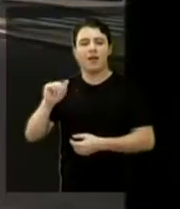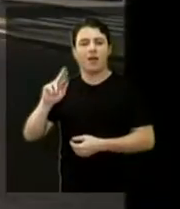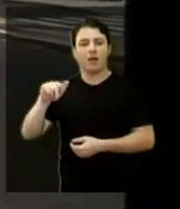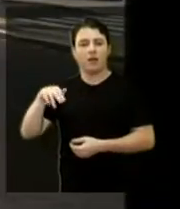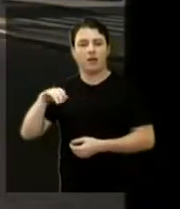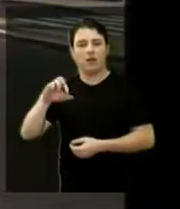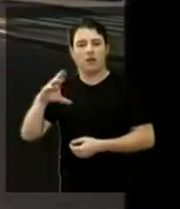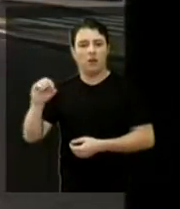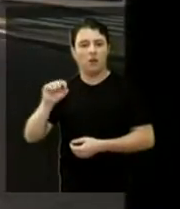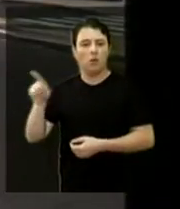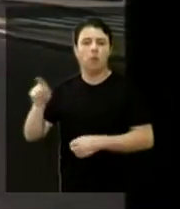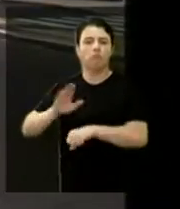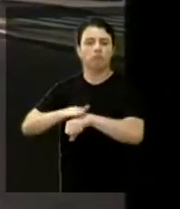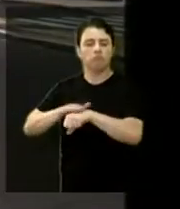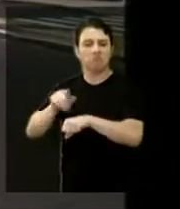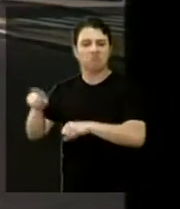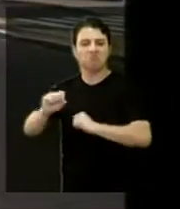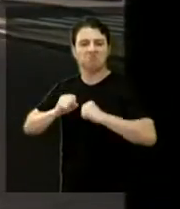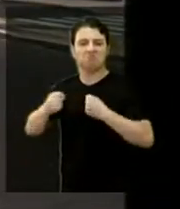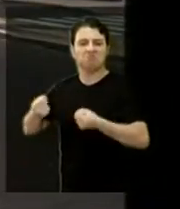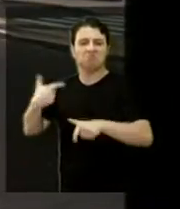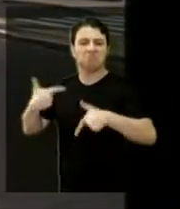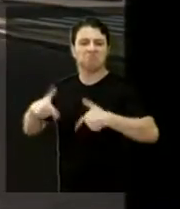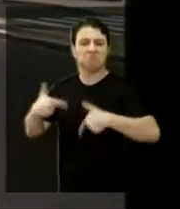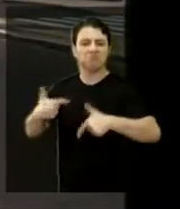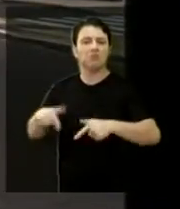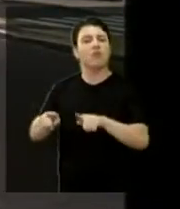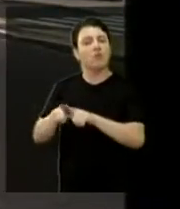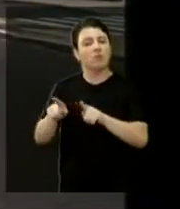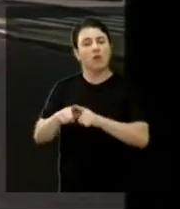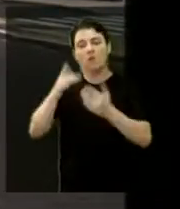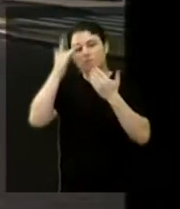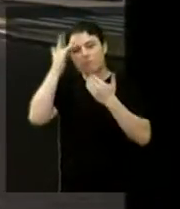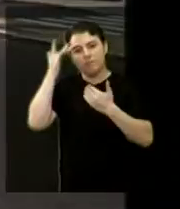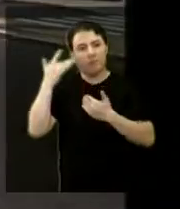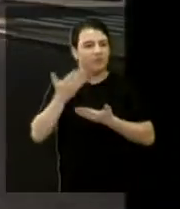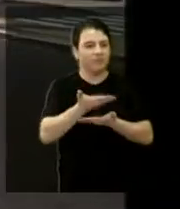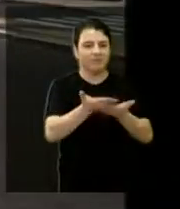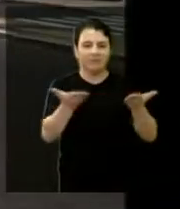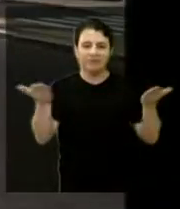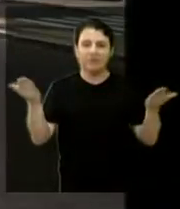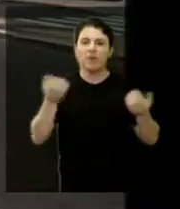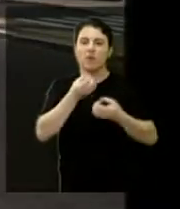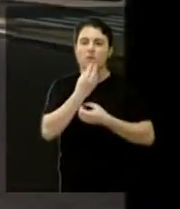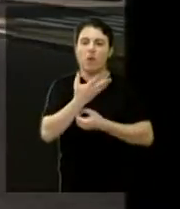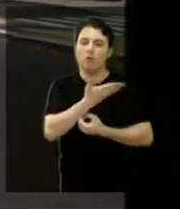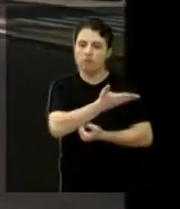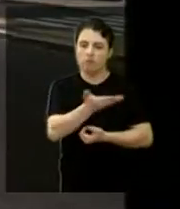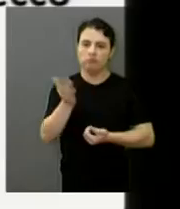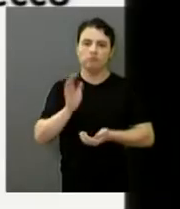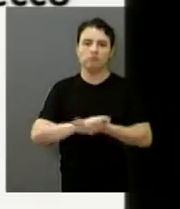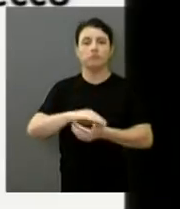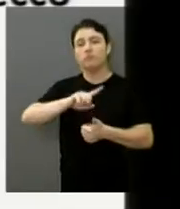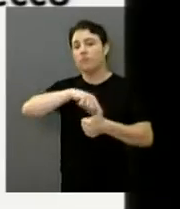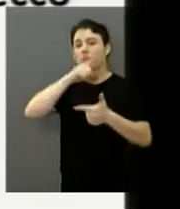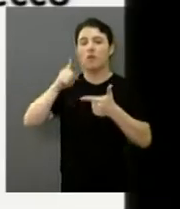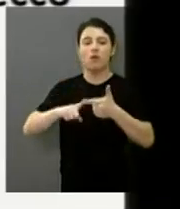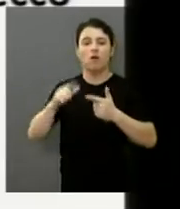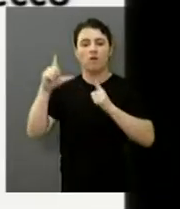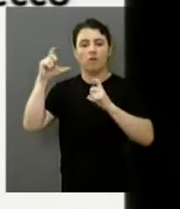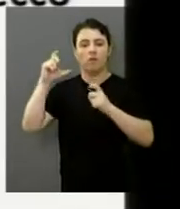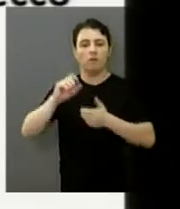mobilidade urbana, pelo trabalho feito, e a população sendo contemplada mais uma vez. Próxima foto, por favor.